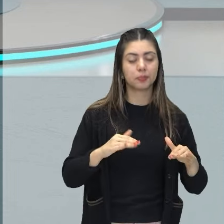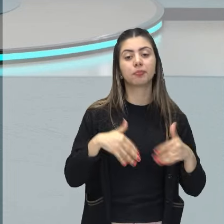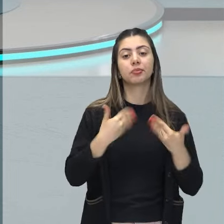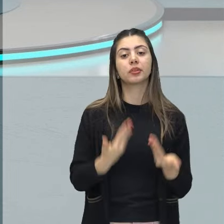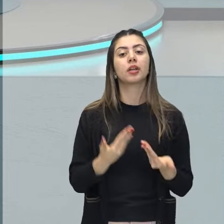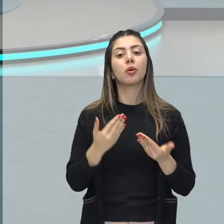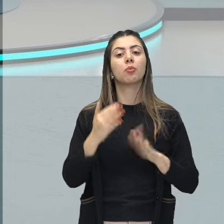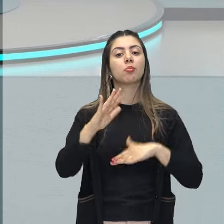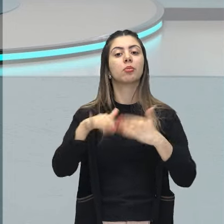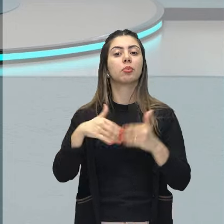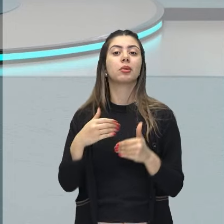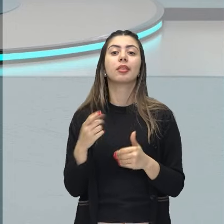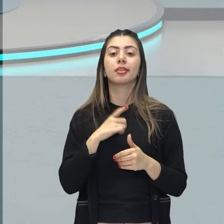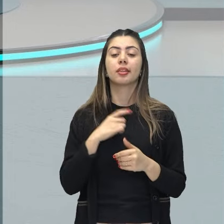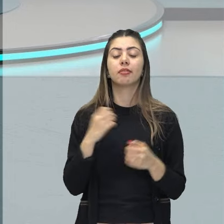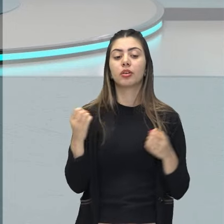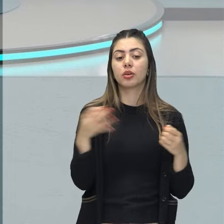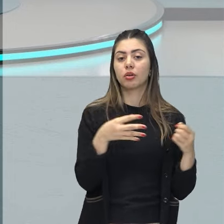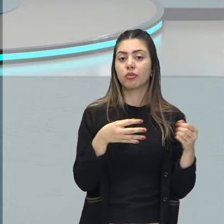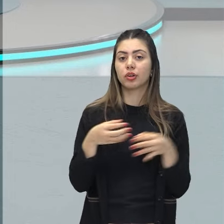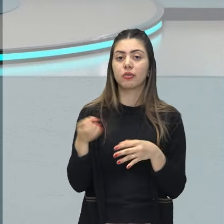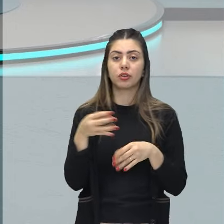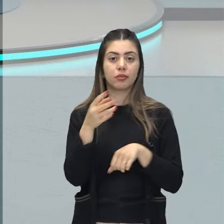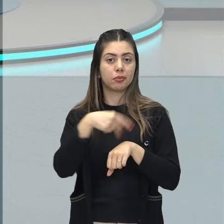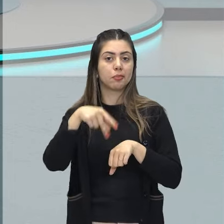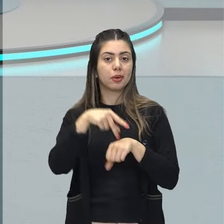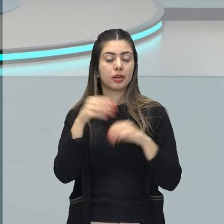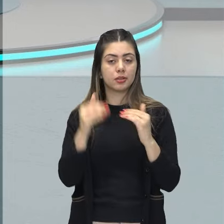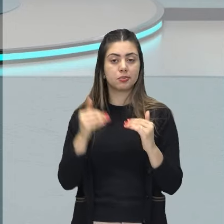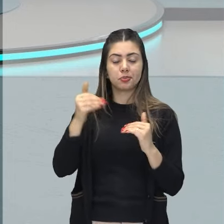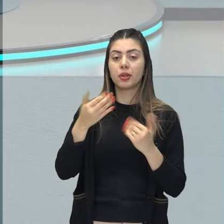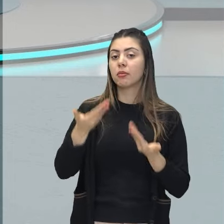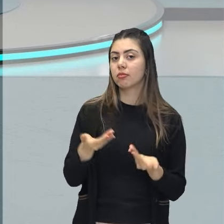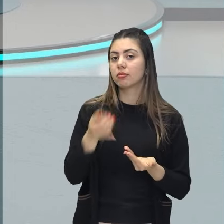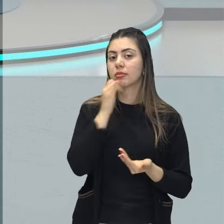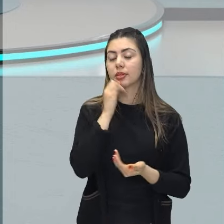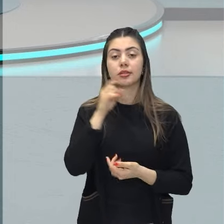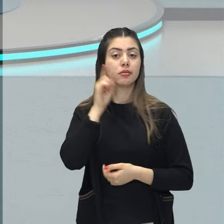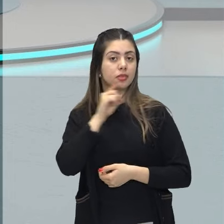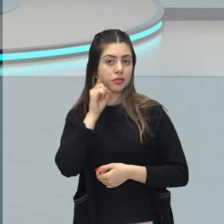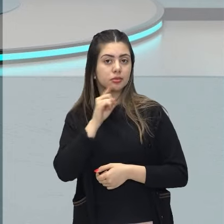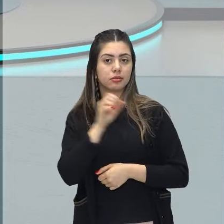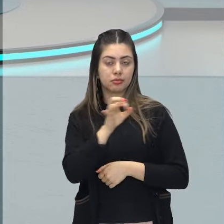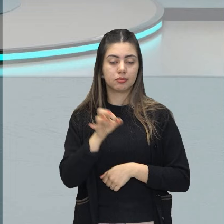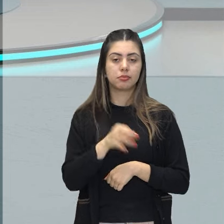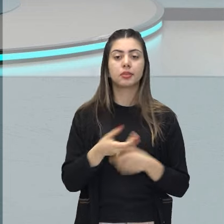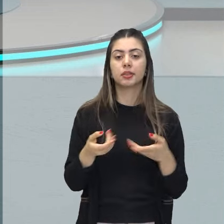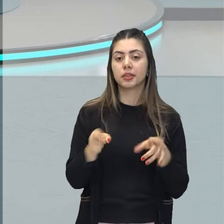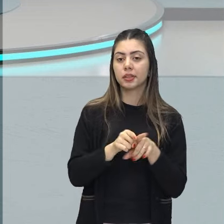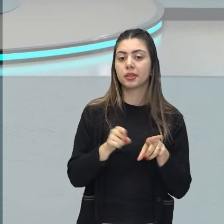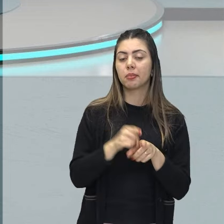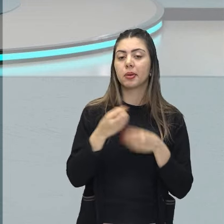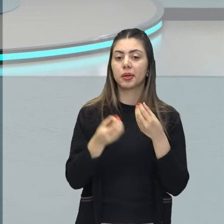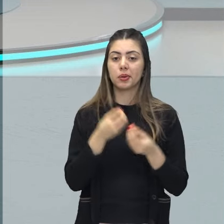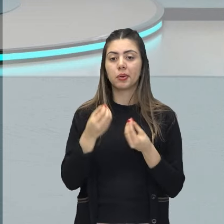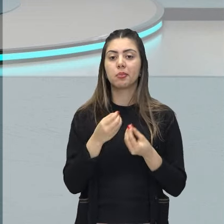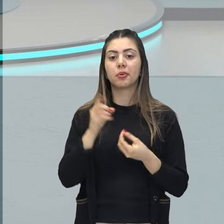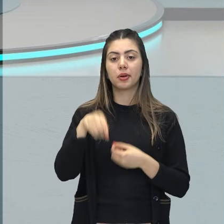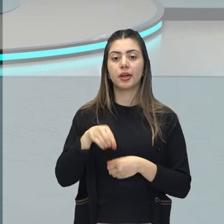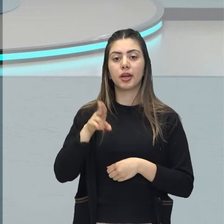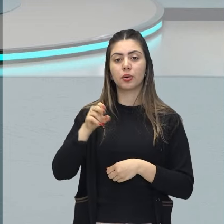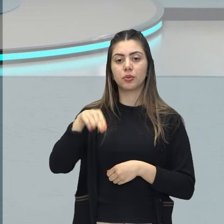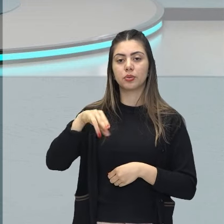surgem novas potências mundiais, Estados Unidos e também a União das Repúblicas